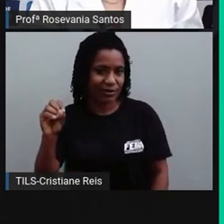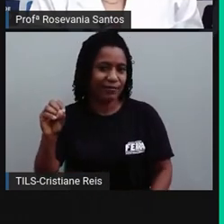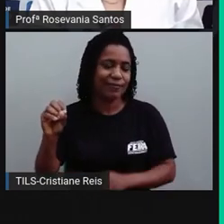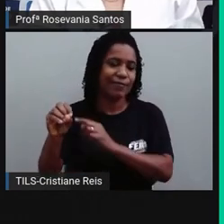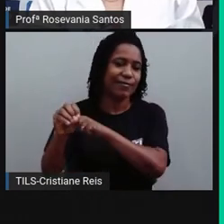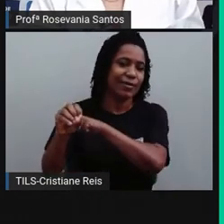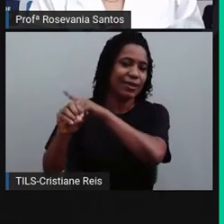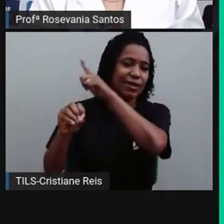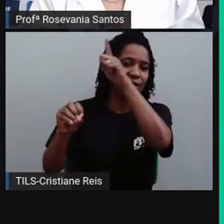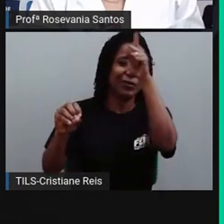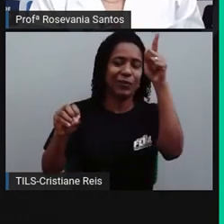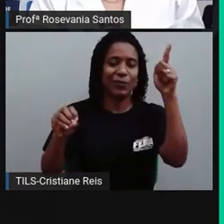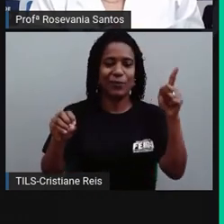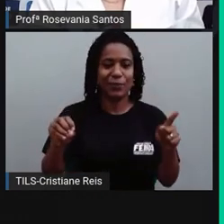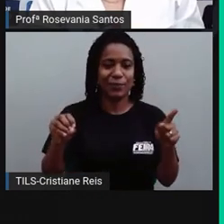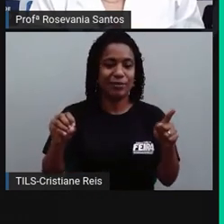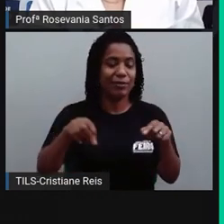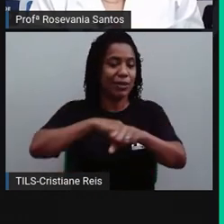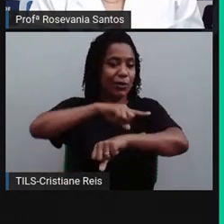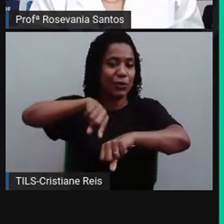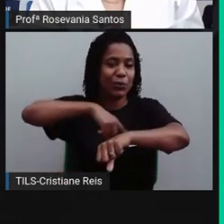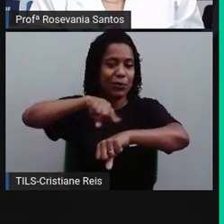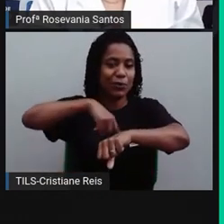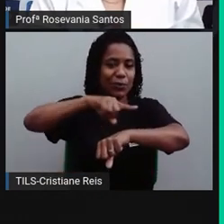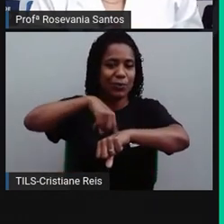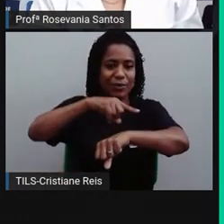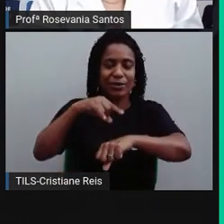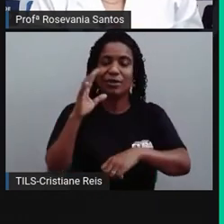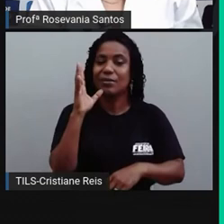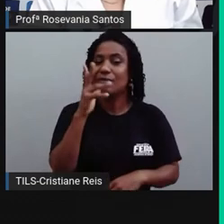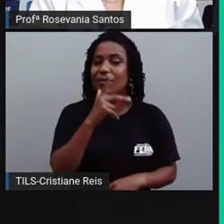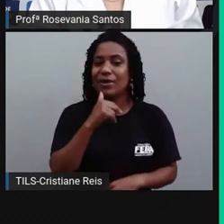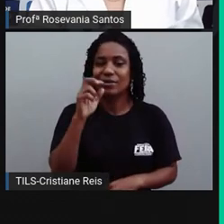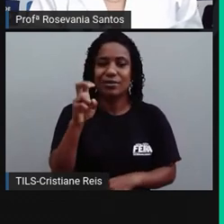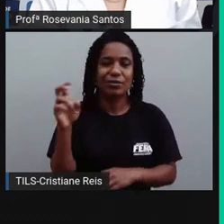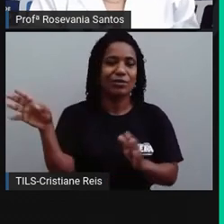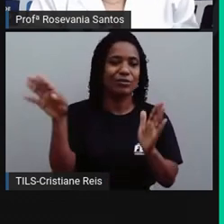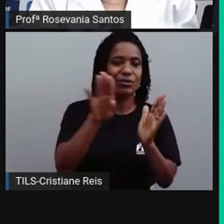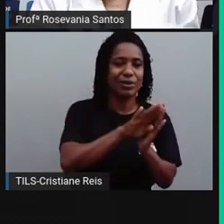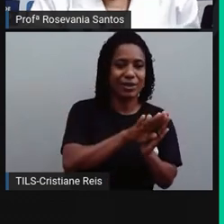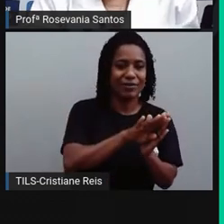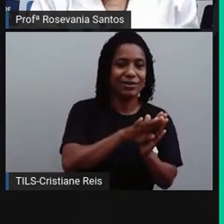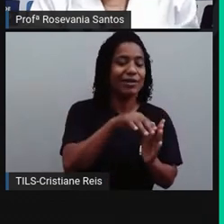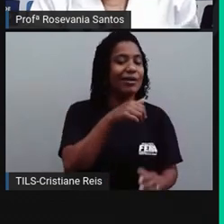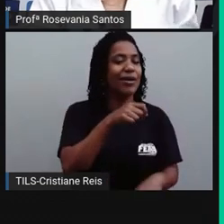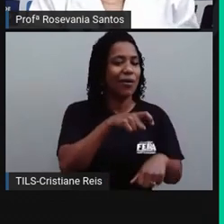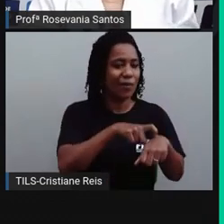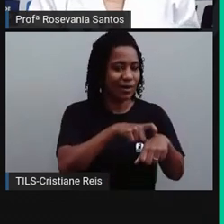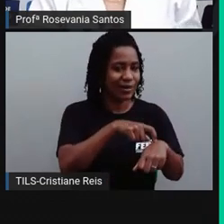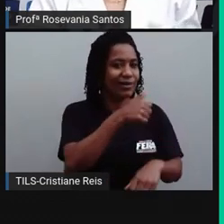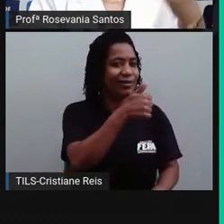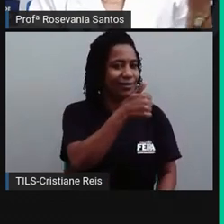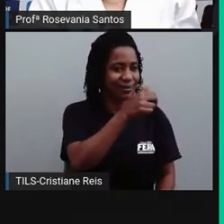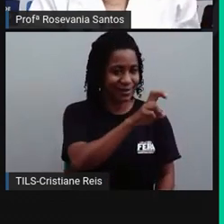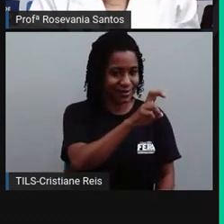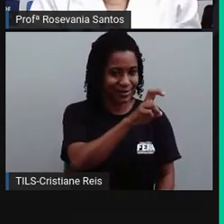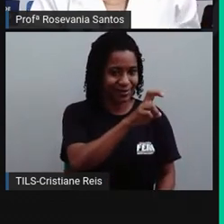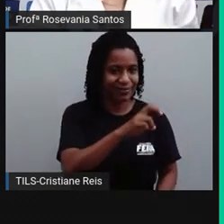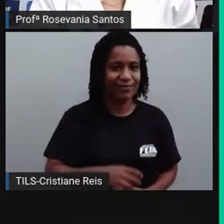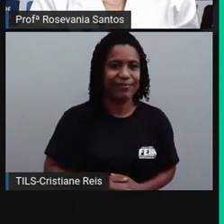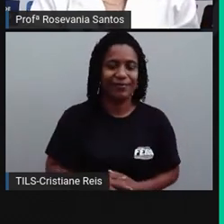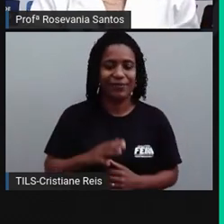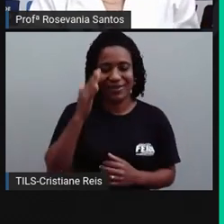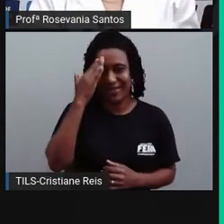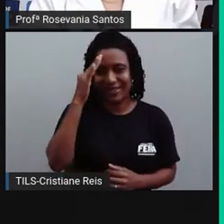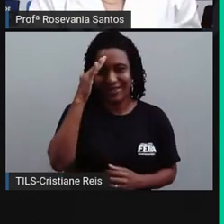cidade U, e eu levo 5 horas aqui, quando chegar aqui, já vão ser o quê? 15 horas. Entenderam? Espero que tenham